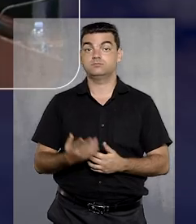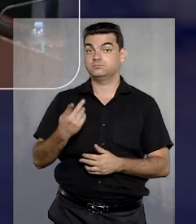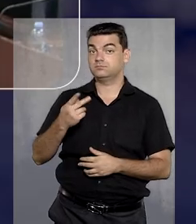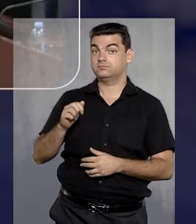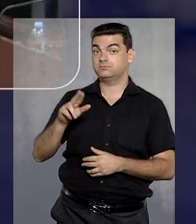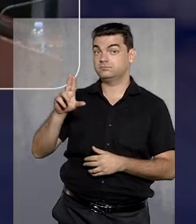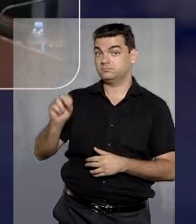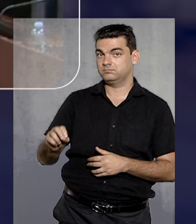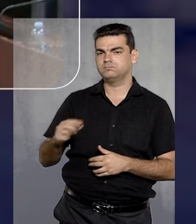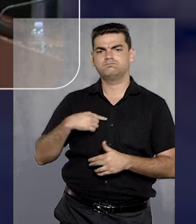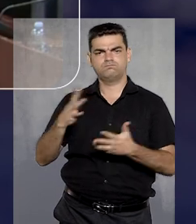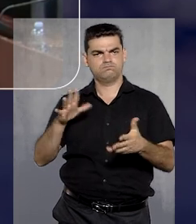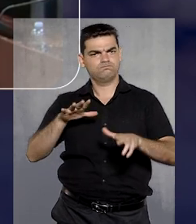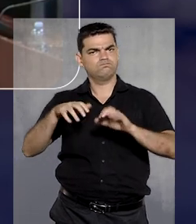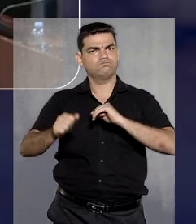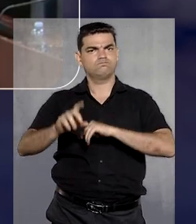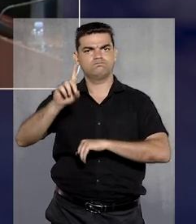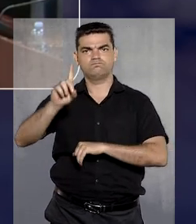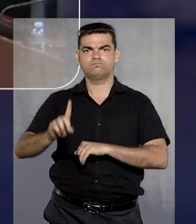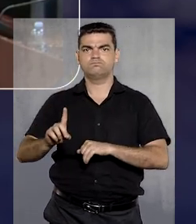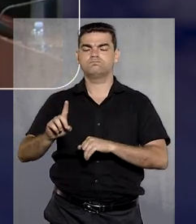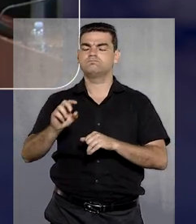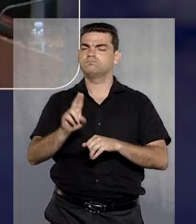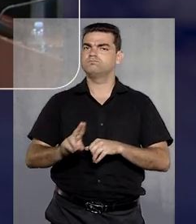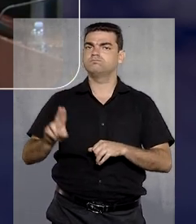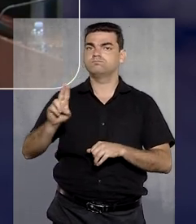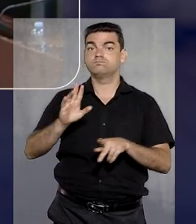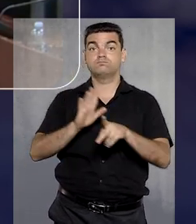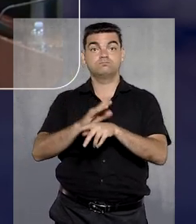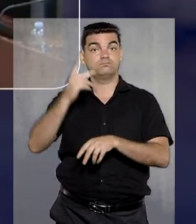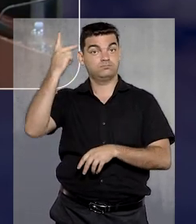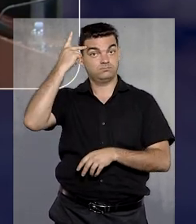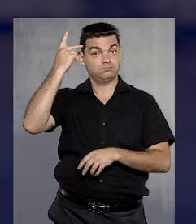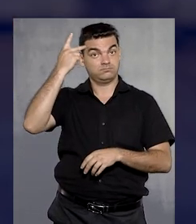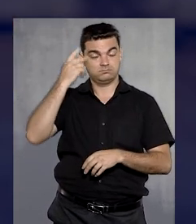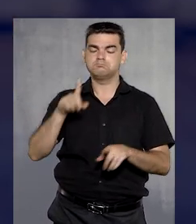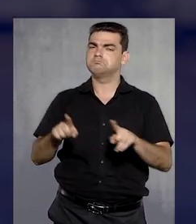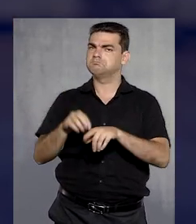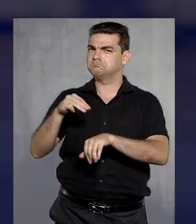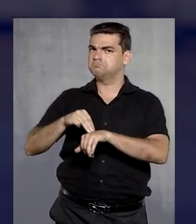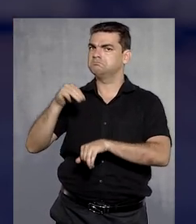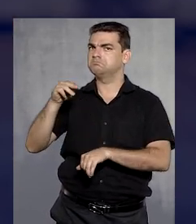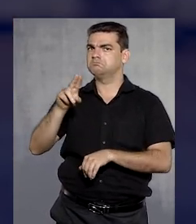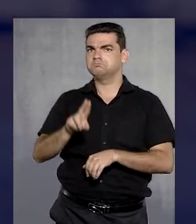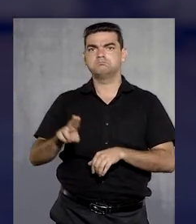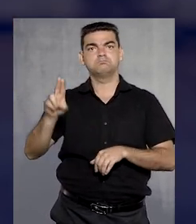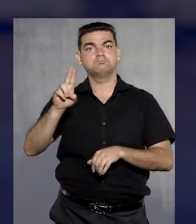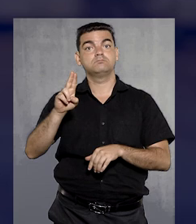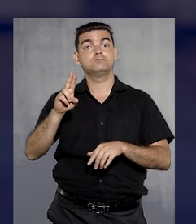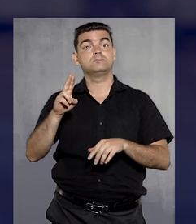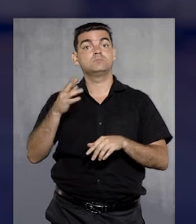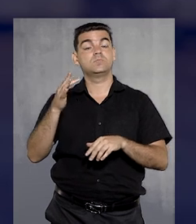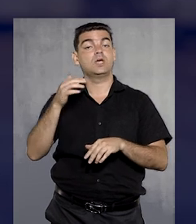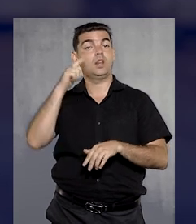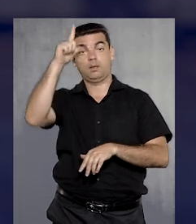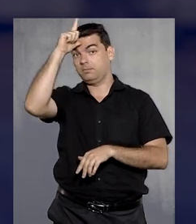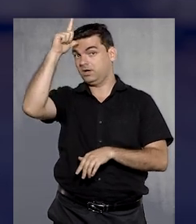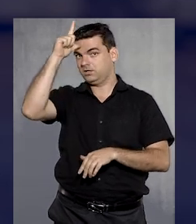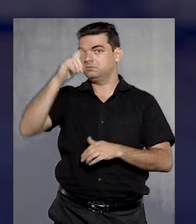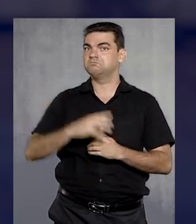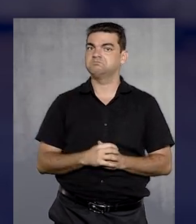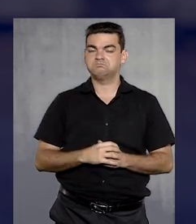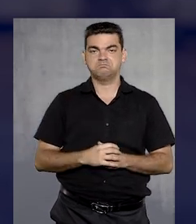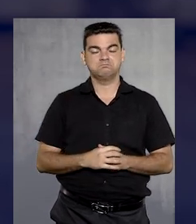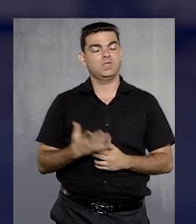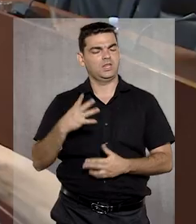Paulo Sérgio Domingues é graduado em Direito pela Universidade de São Paulo e mestre pela Universidade de Frankfurt,